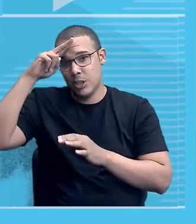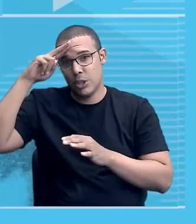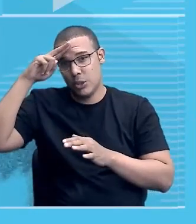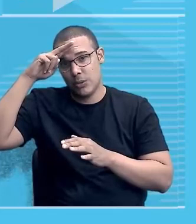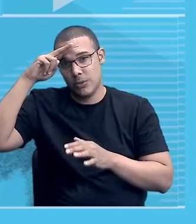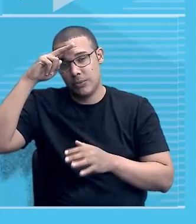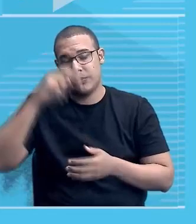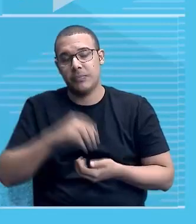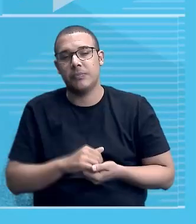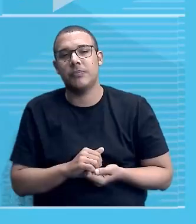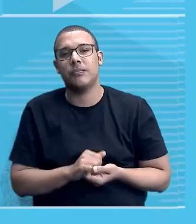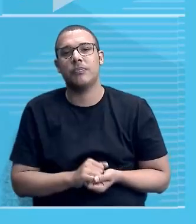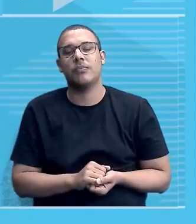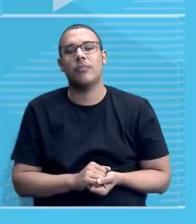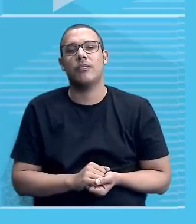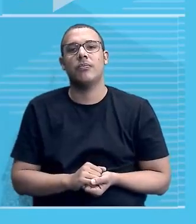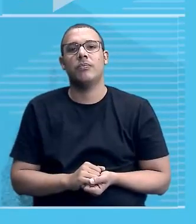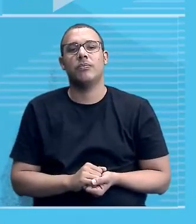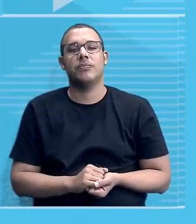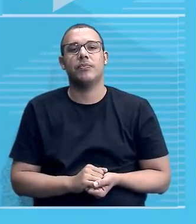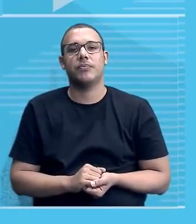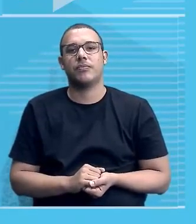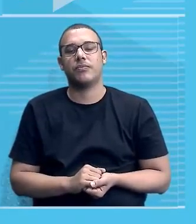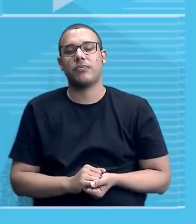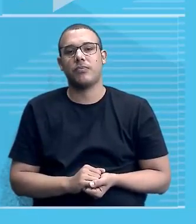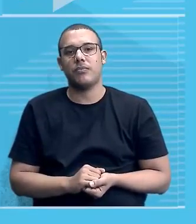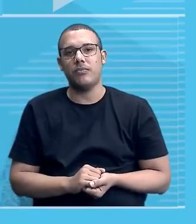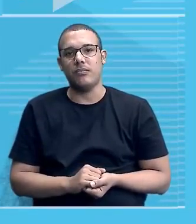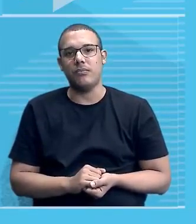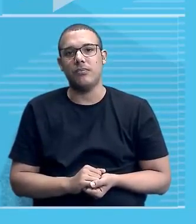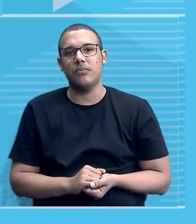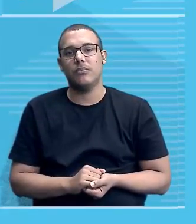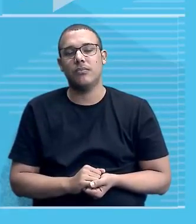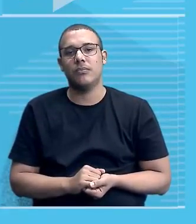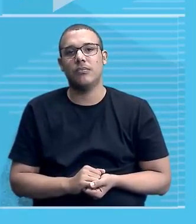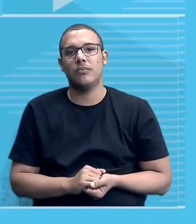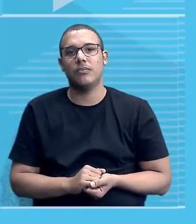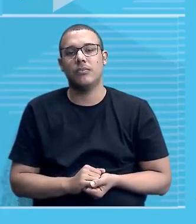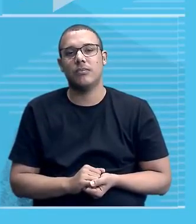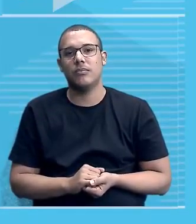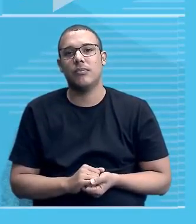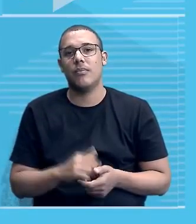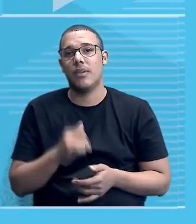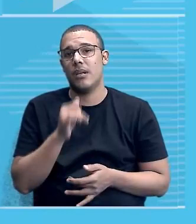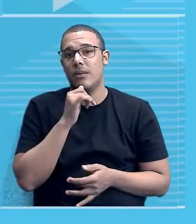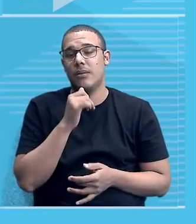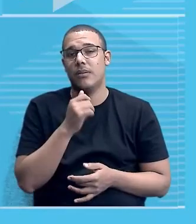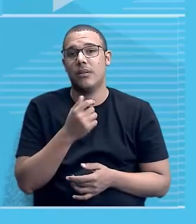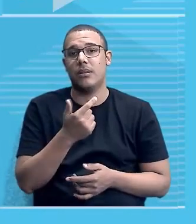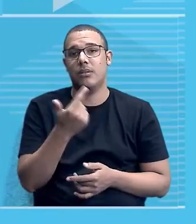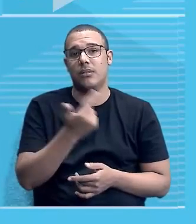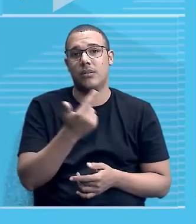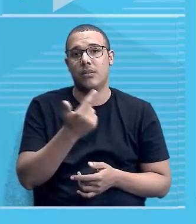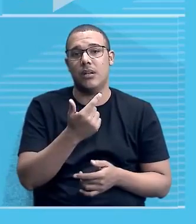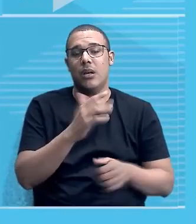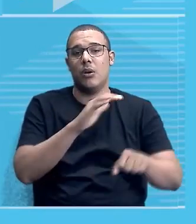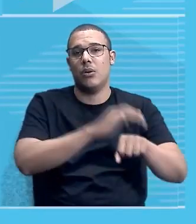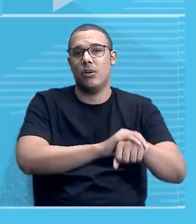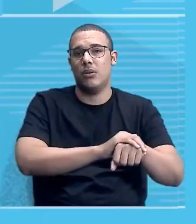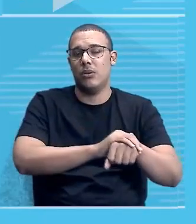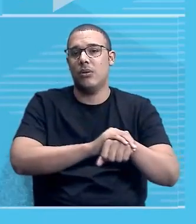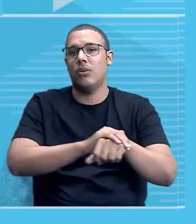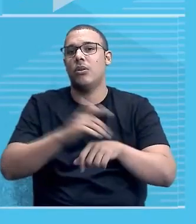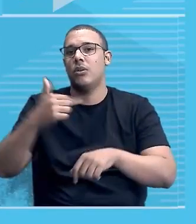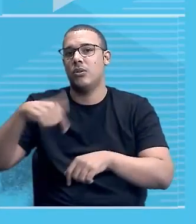olha que aí muda a cena. Não é verdade? Porque você tem dois atores, você tem o colonizador e o colonizado.